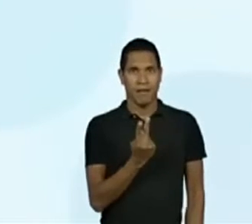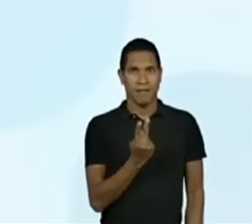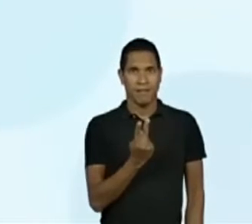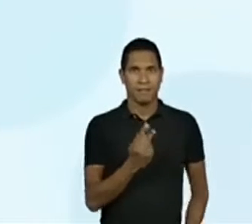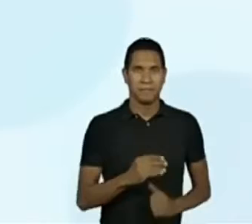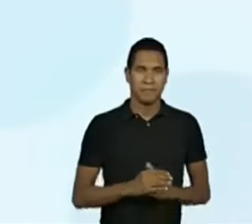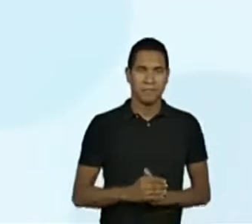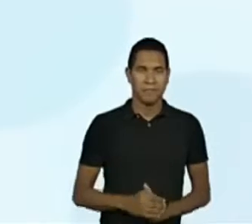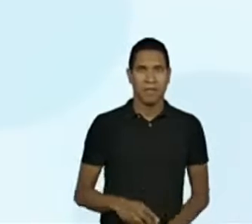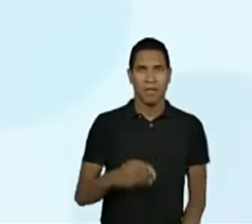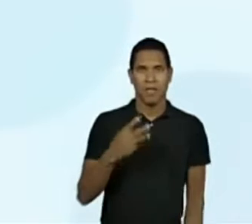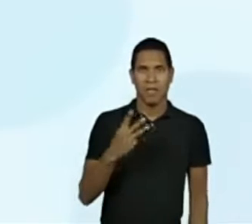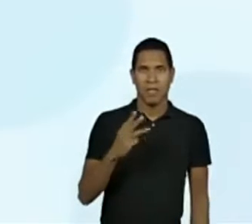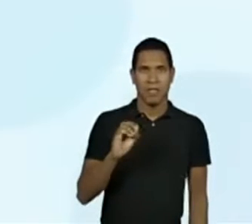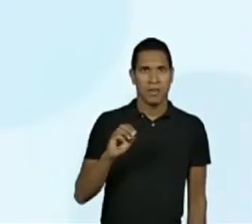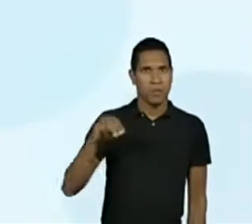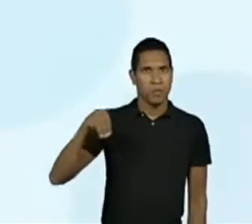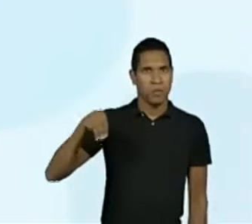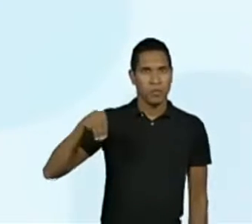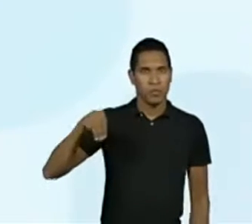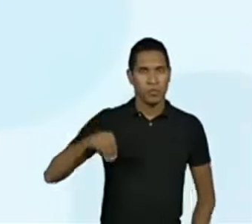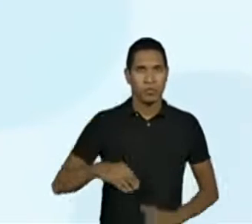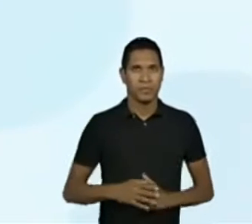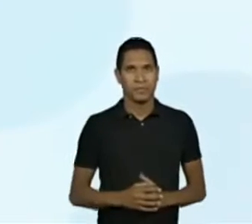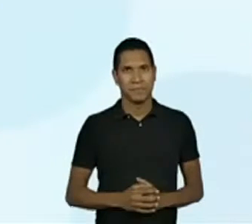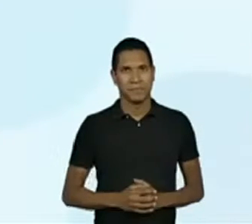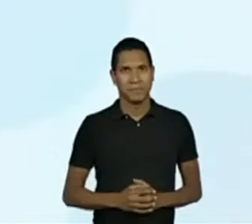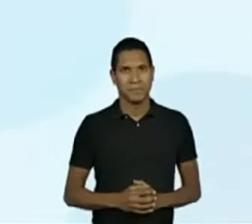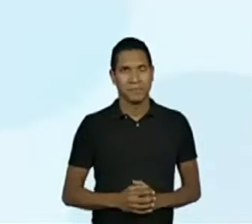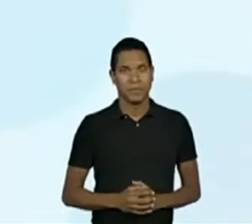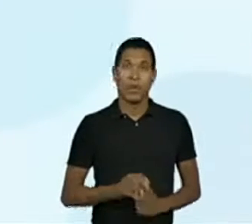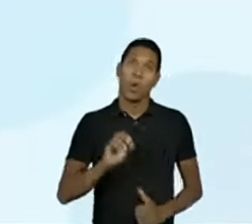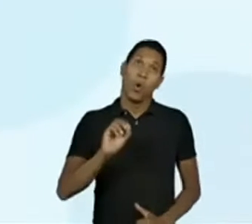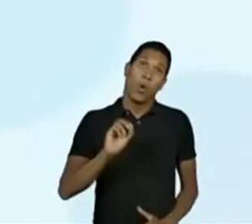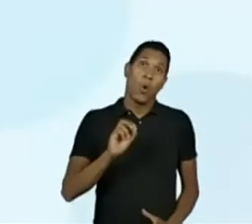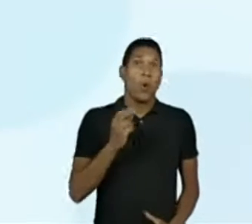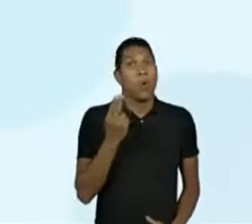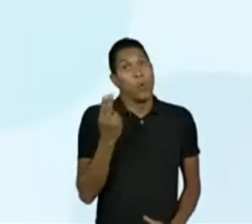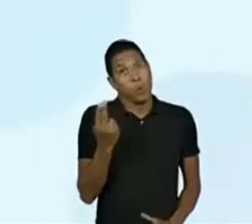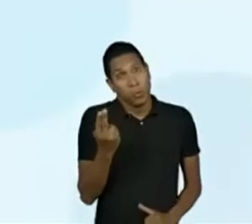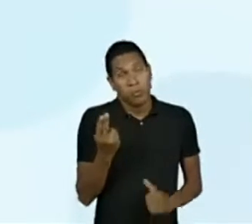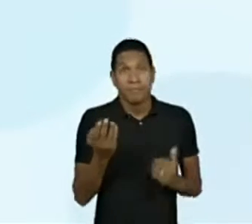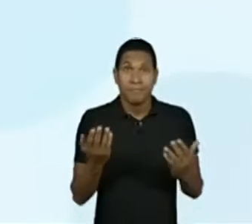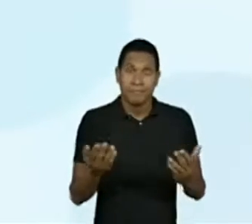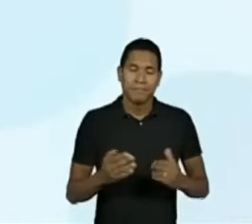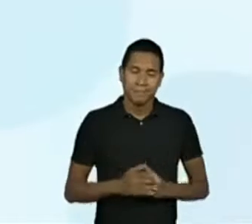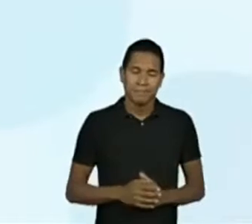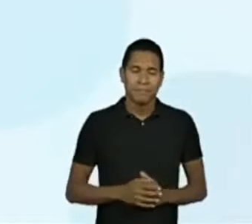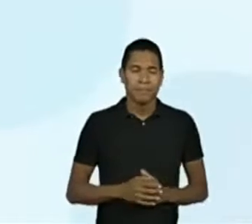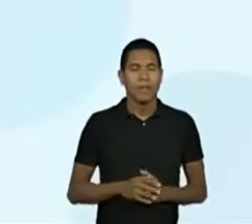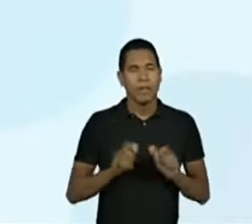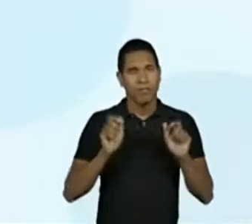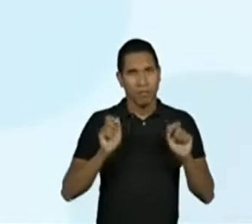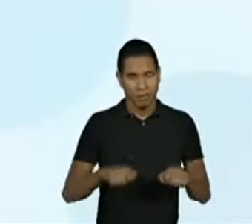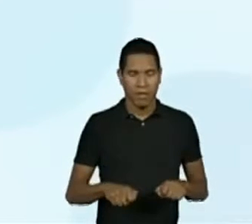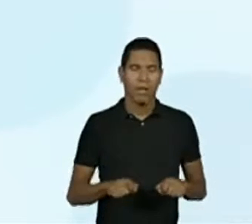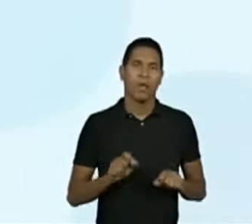E 30 minutos. Ou... Posso entender